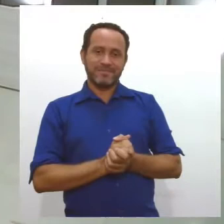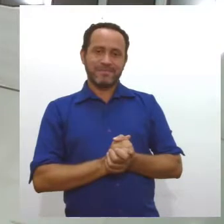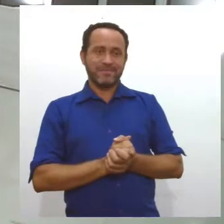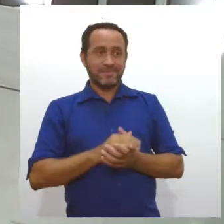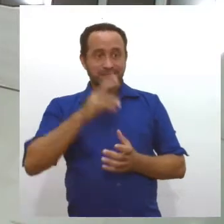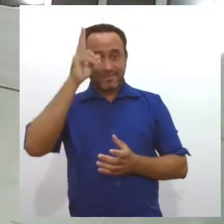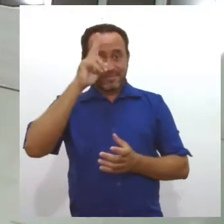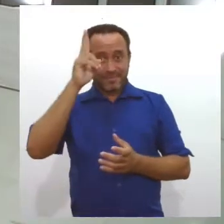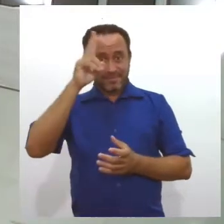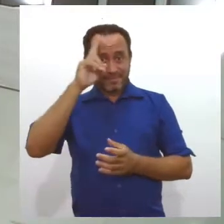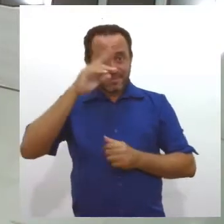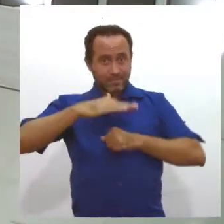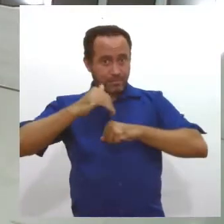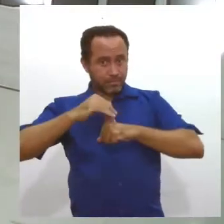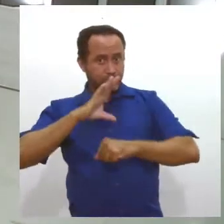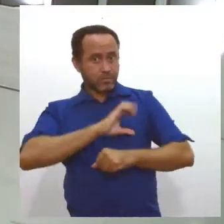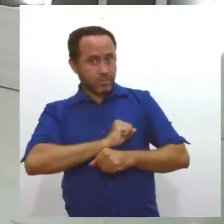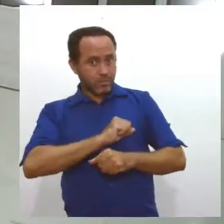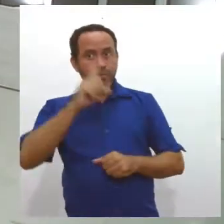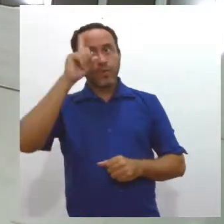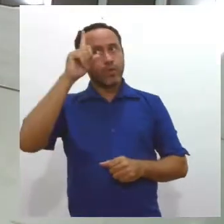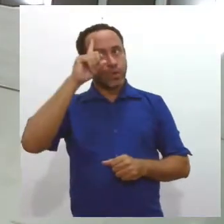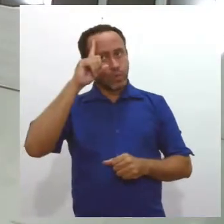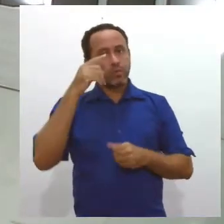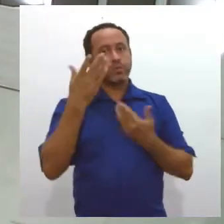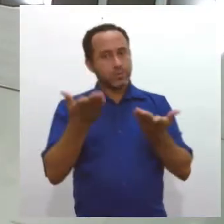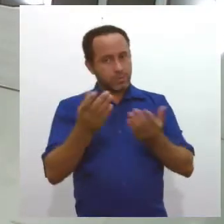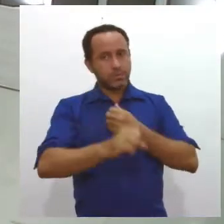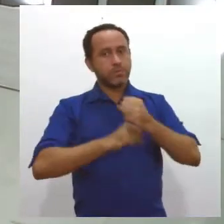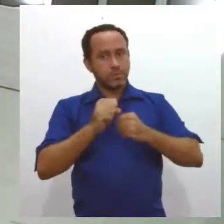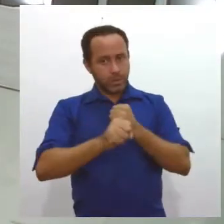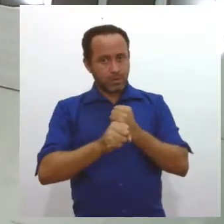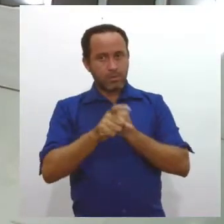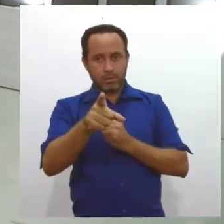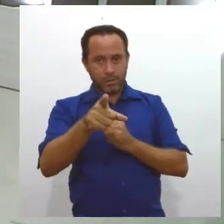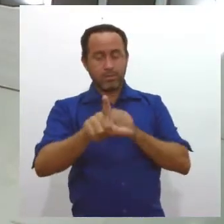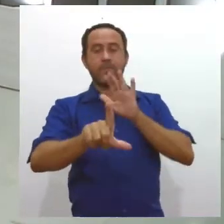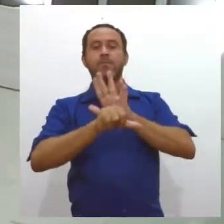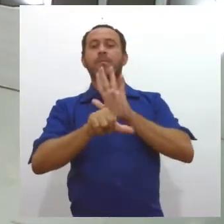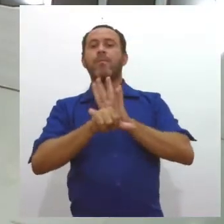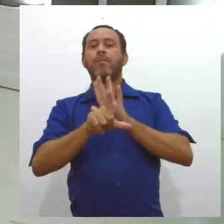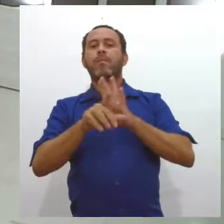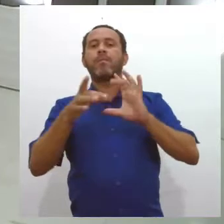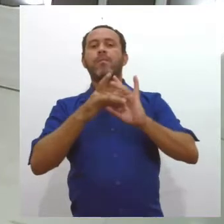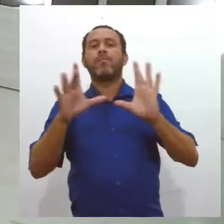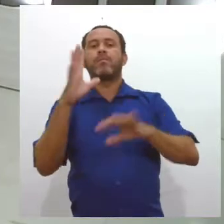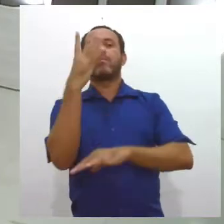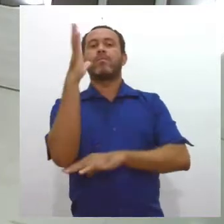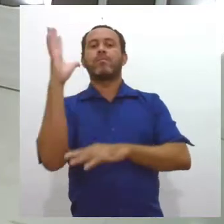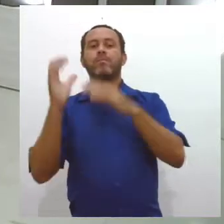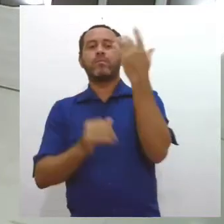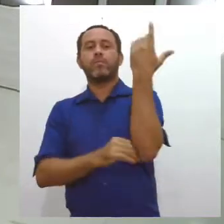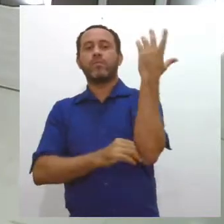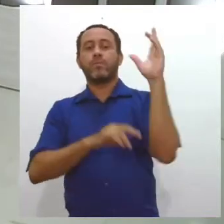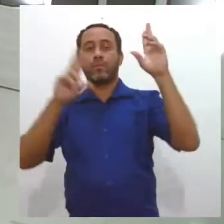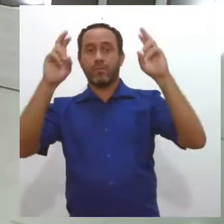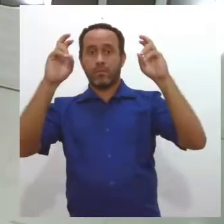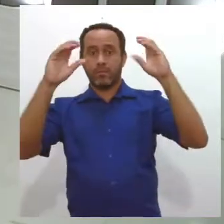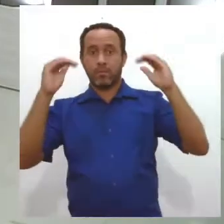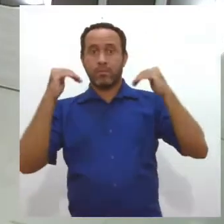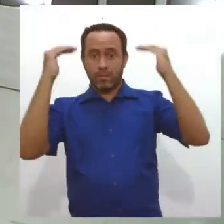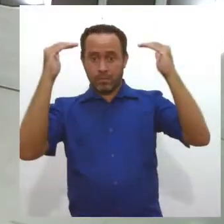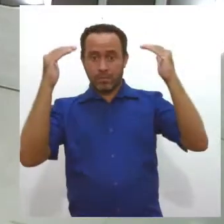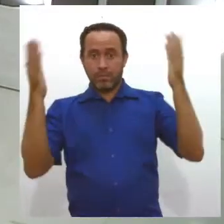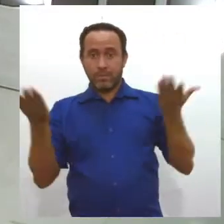Lembrando que o carinho e amor você tem que dar todos os dias do ano, né? Olha, a nova lei do licenciamento ambiental é o tema do Além da Pauta esta